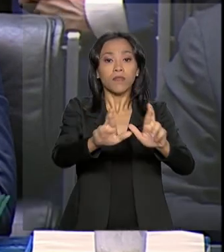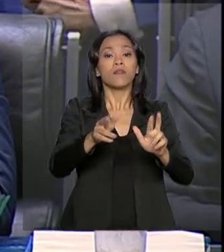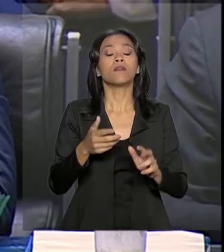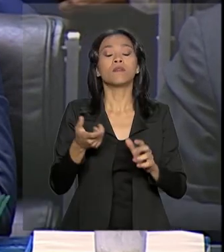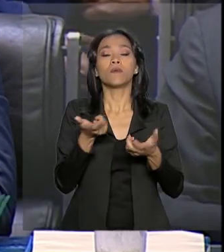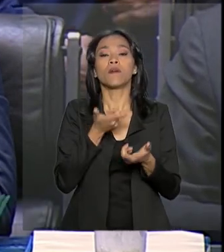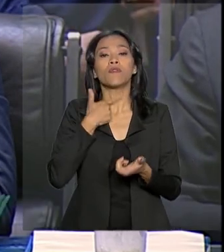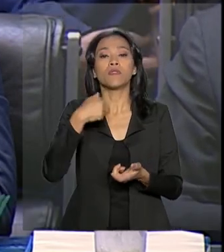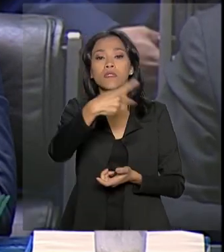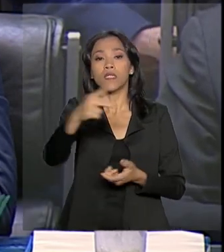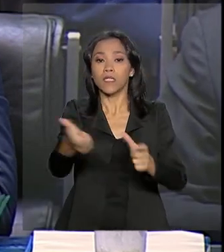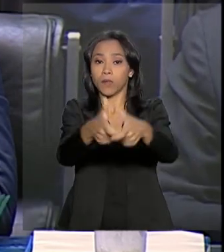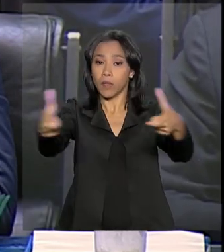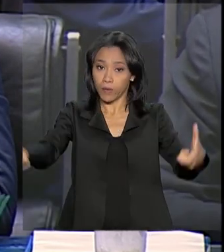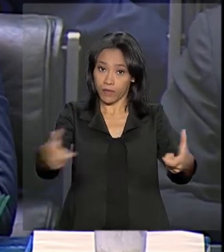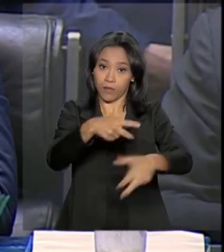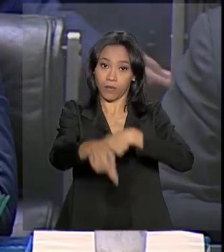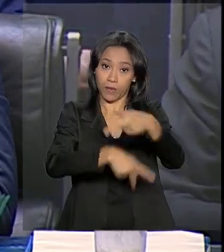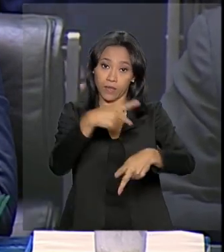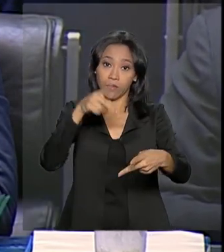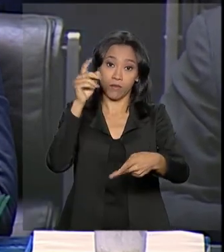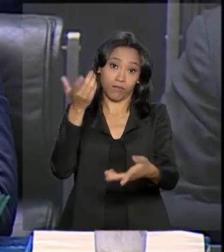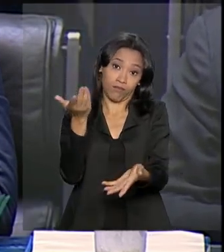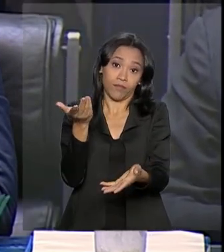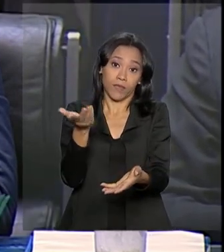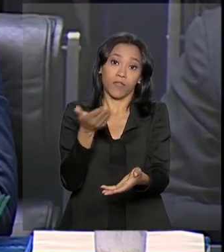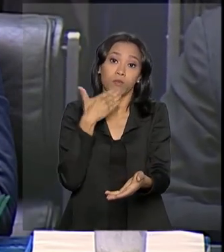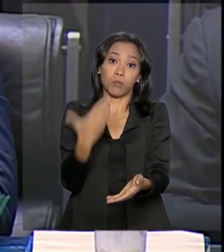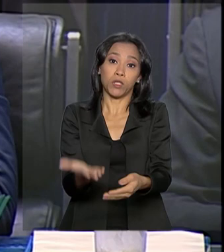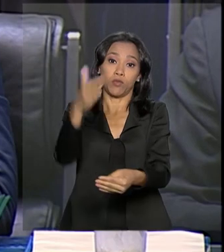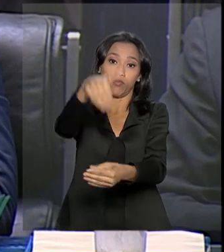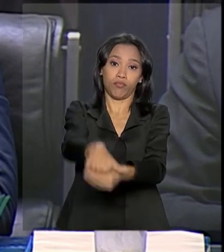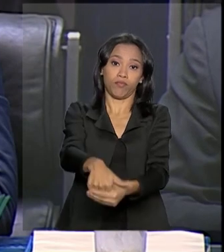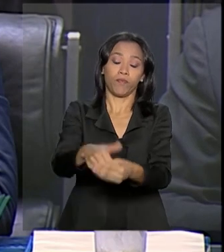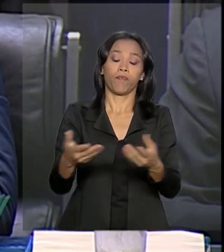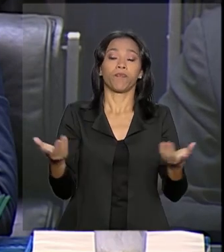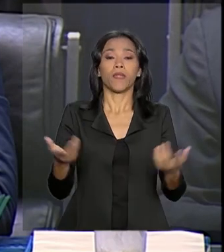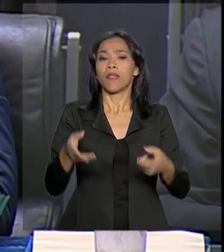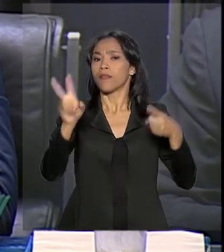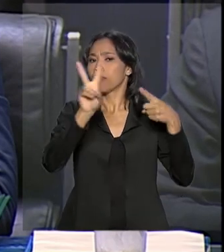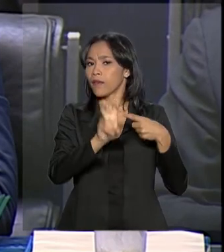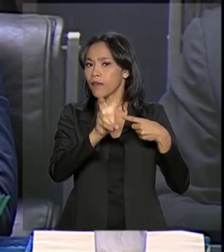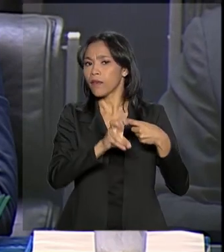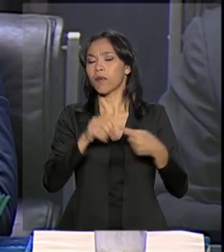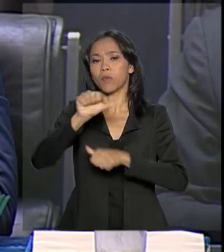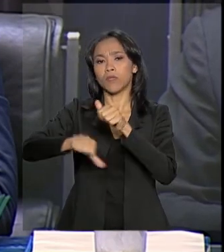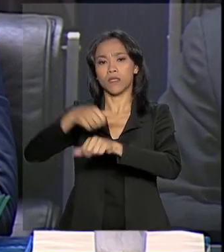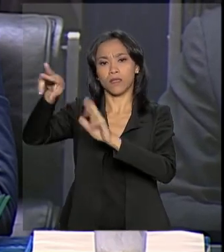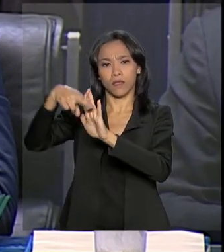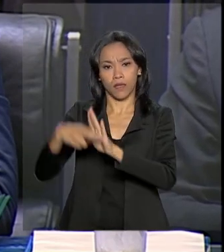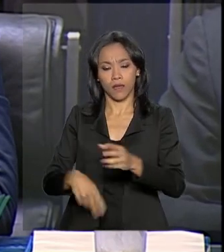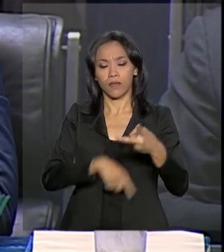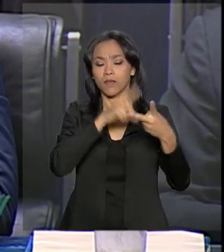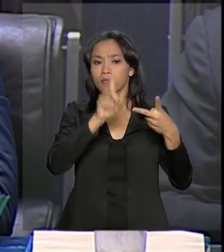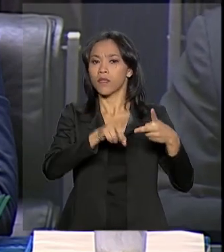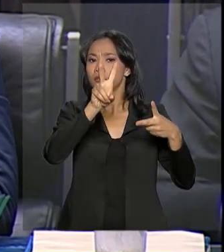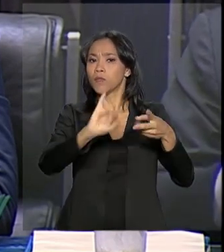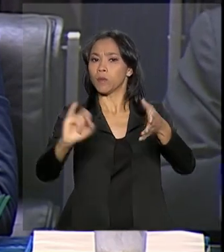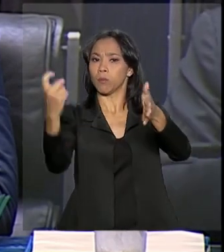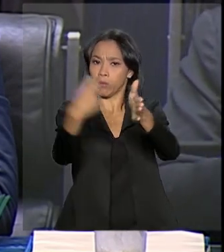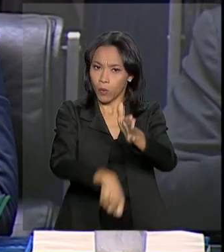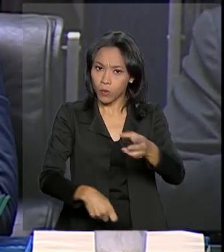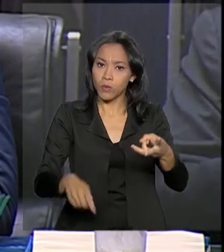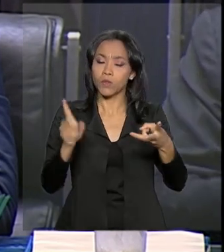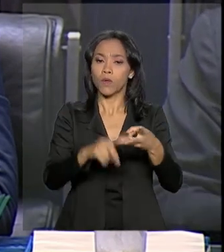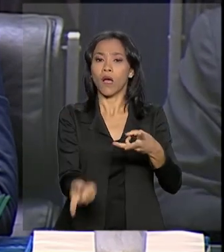indicada pelo resultado das urnas. Nesta pauta, sobressaltos e temas como as reformas da Previdência e Tributária, a retomada do